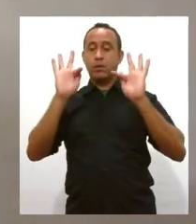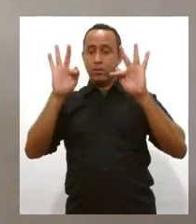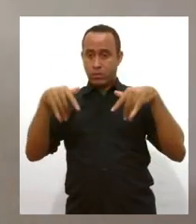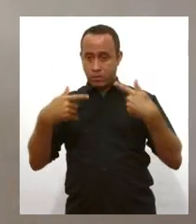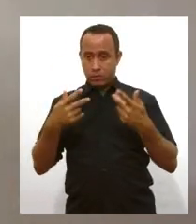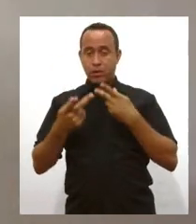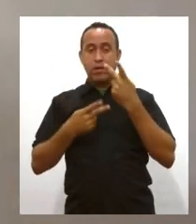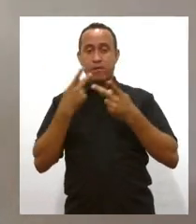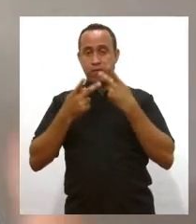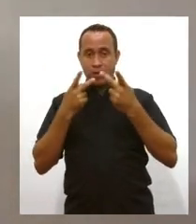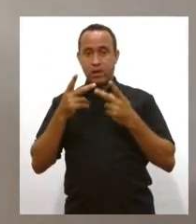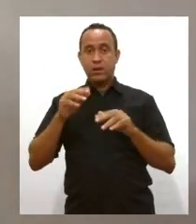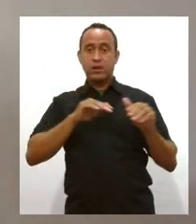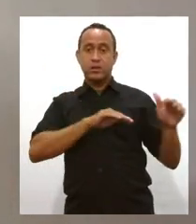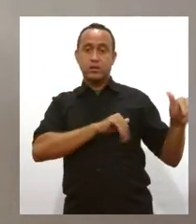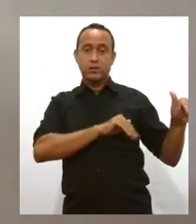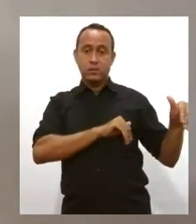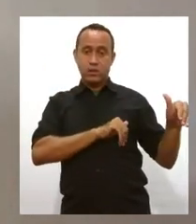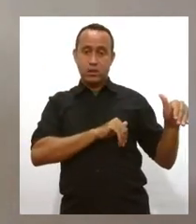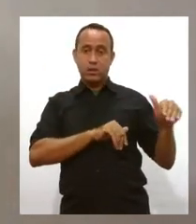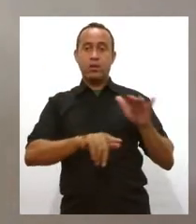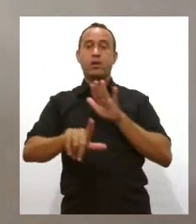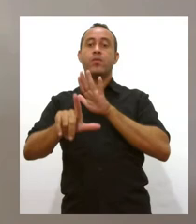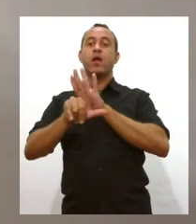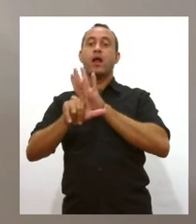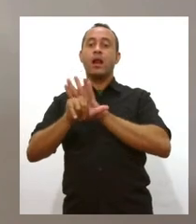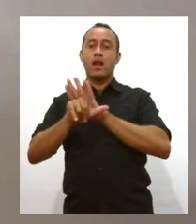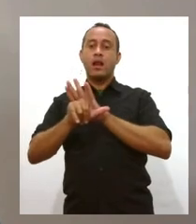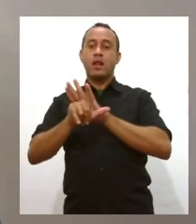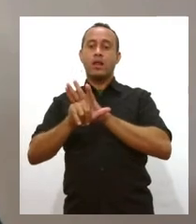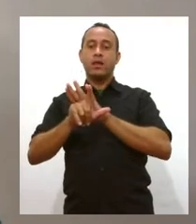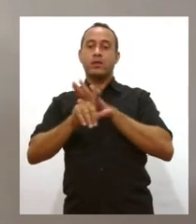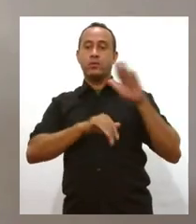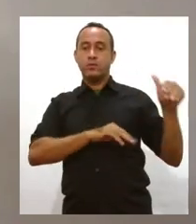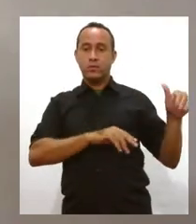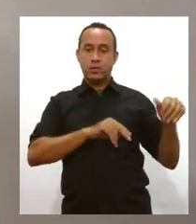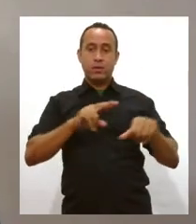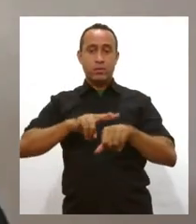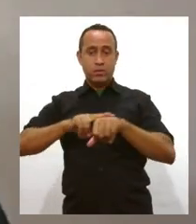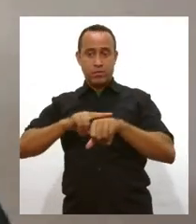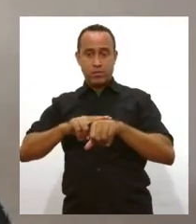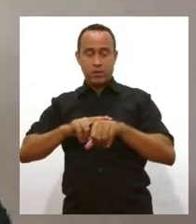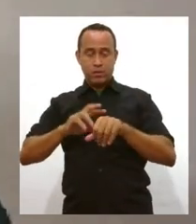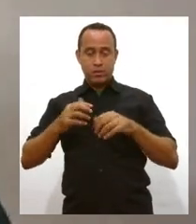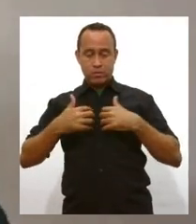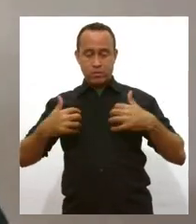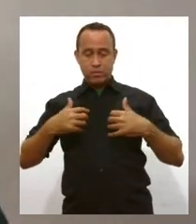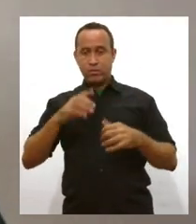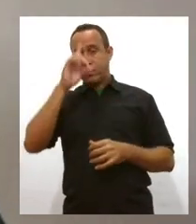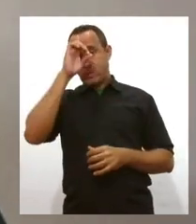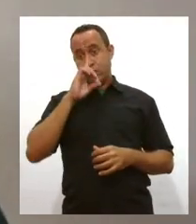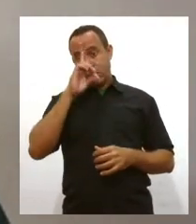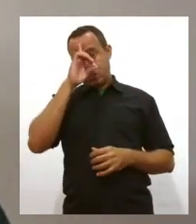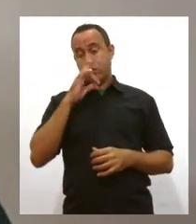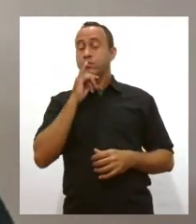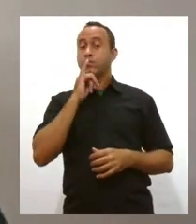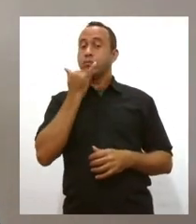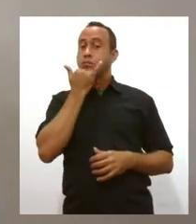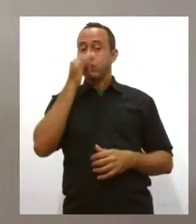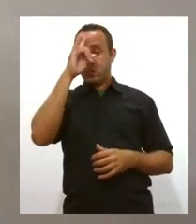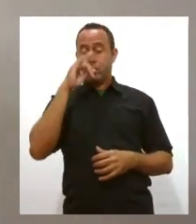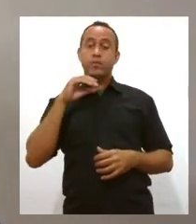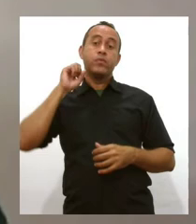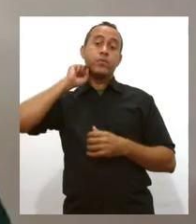falando que em setembro, além do setembro verde, que fala sobre a doação de órgãos, o setembro amarelo, que fala sobre a prevenção ao suicídio,